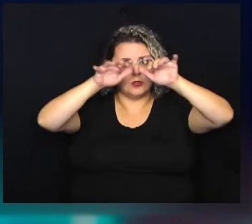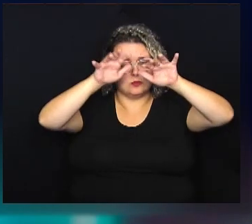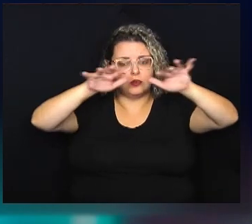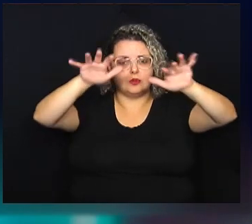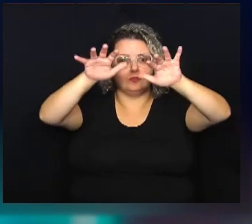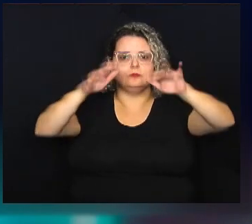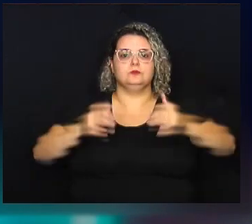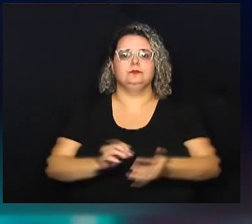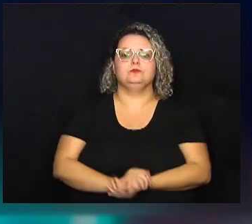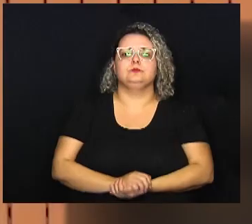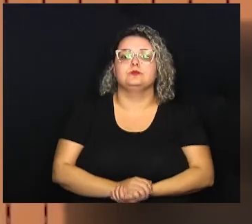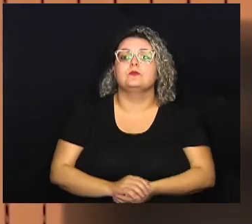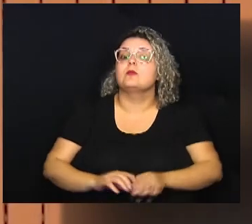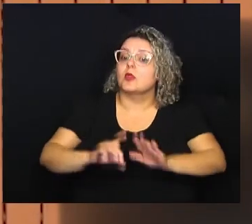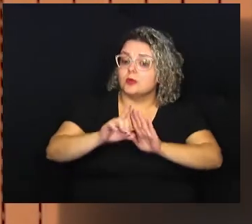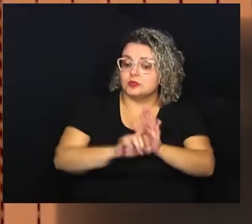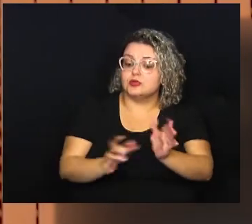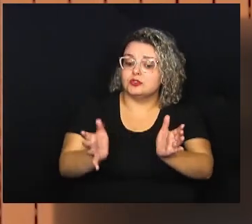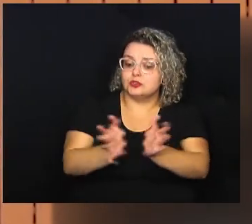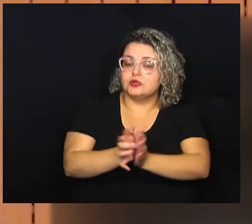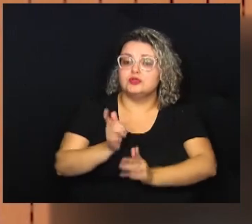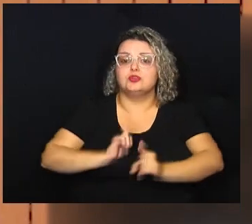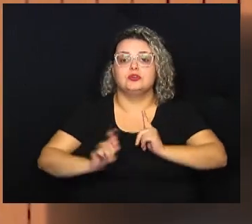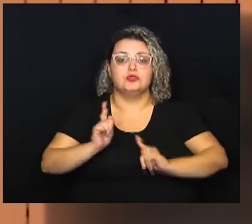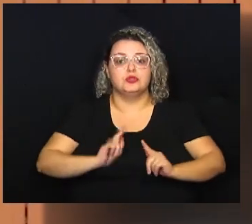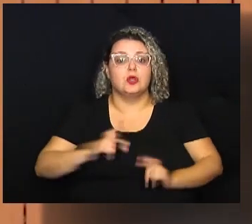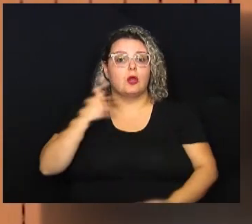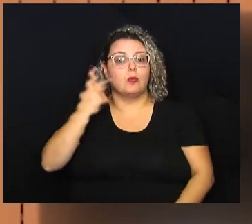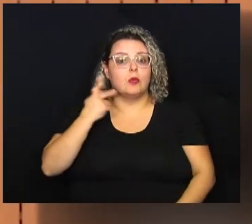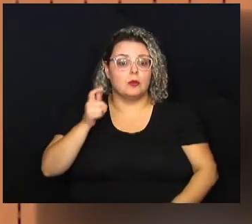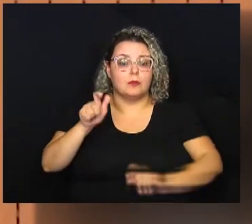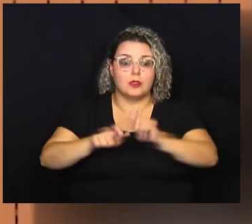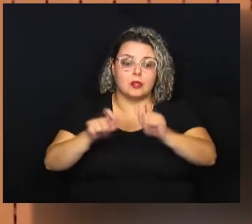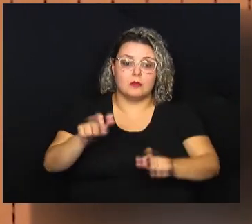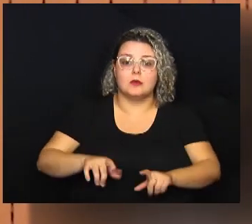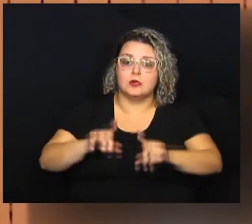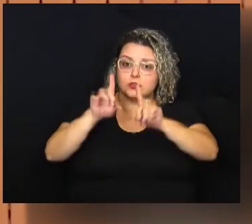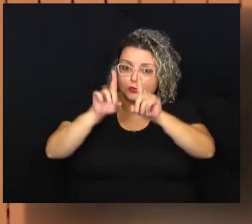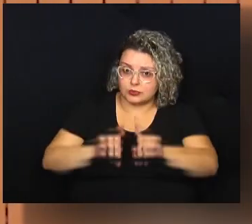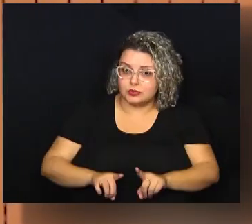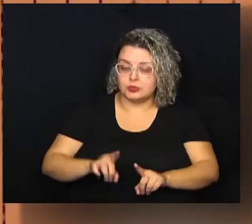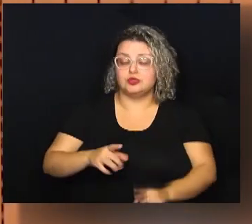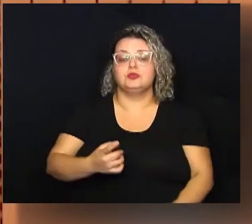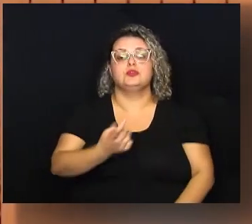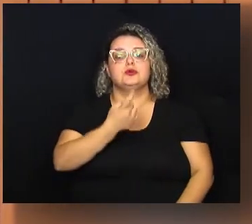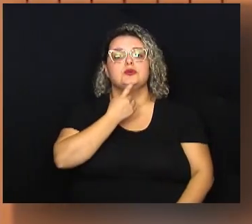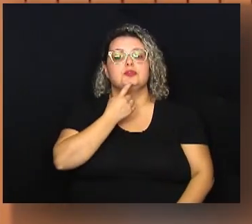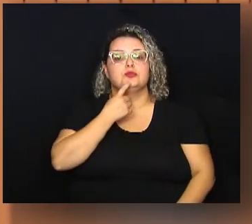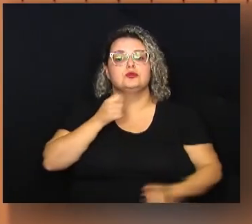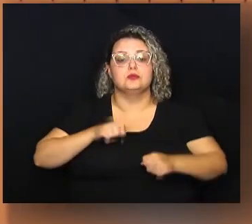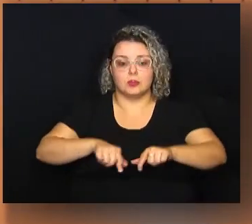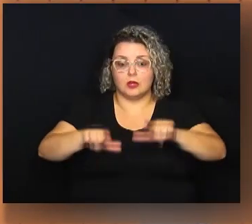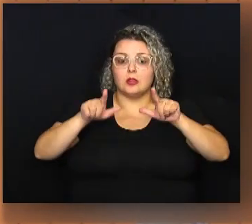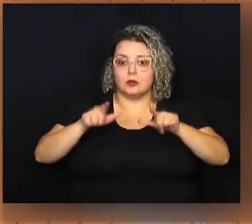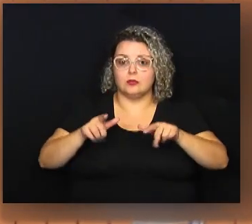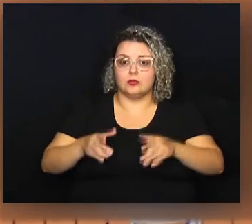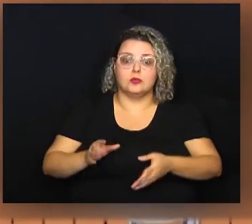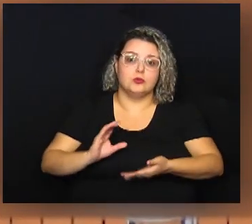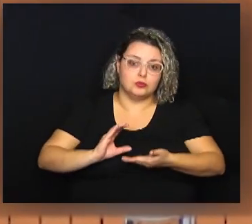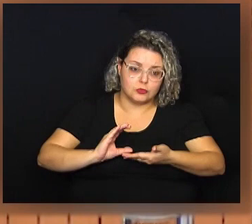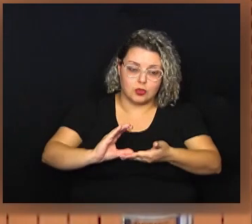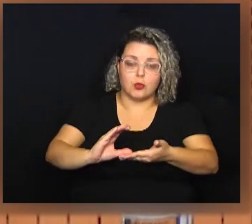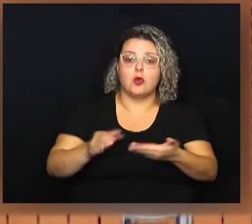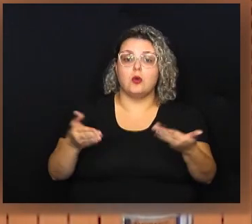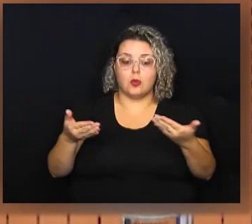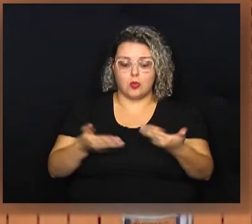espectro autista. O diretor do Departamento de Gestão das Políticas para Pessoas com Deficiência de Campinas destaca a função do